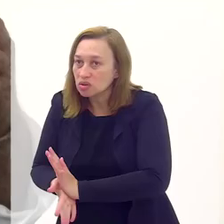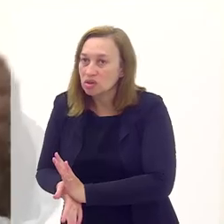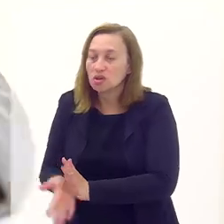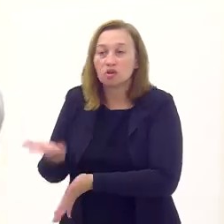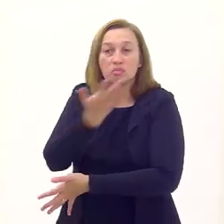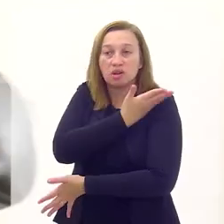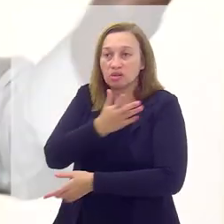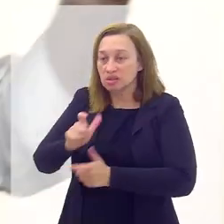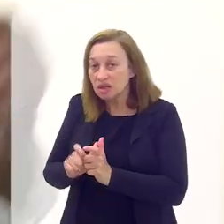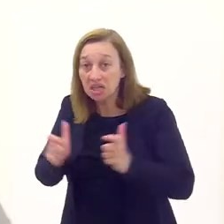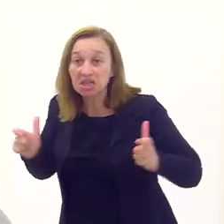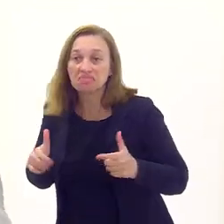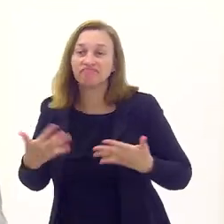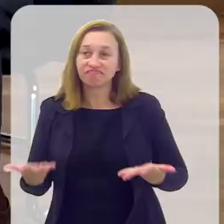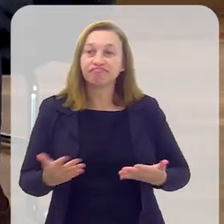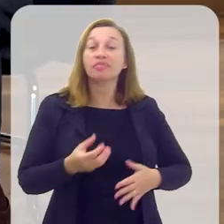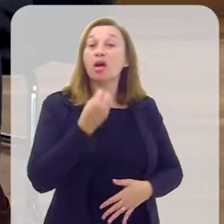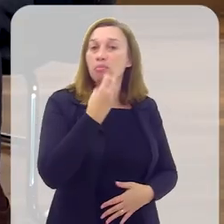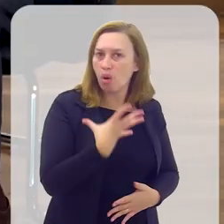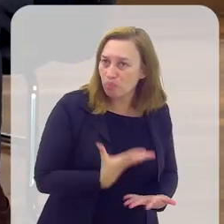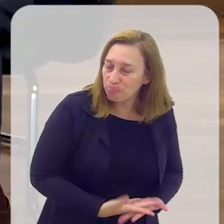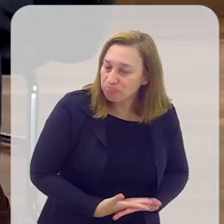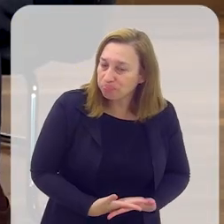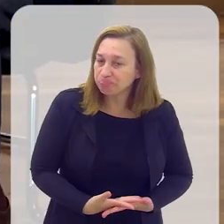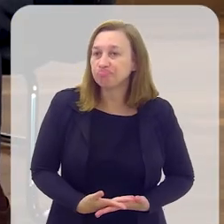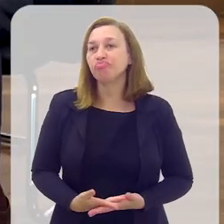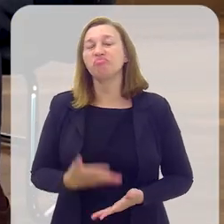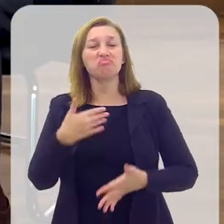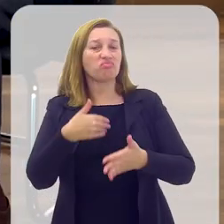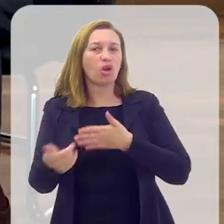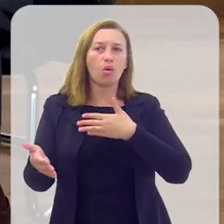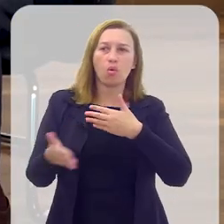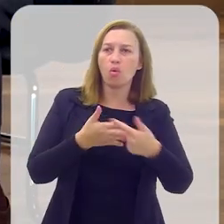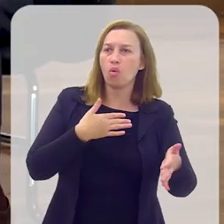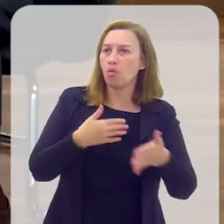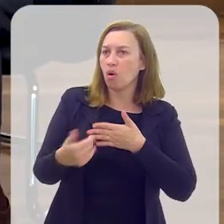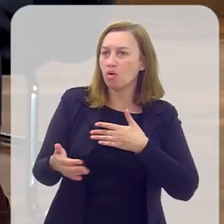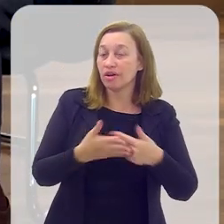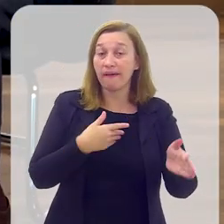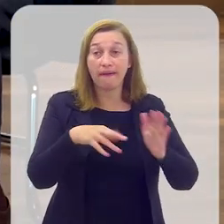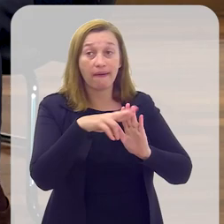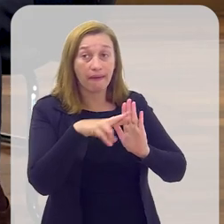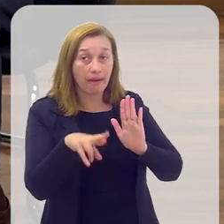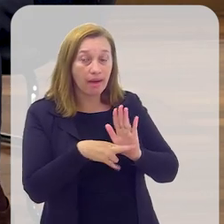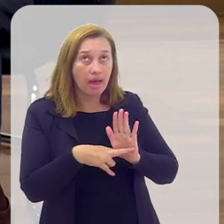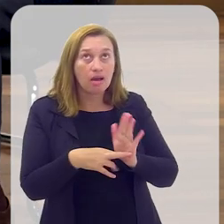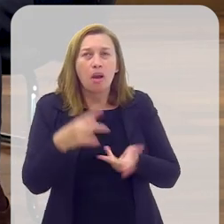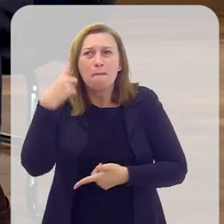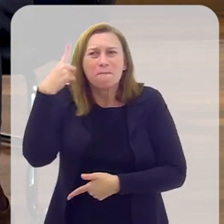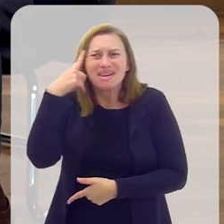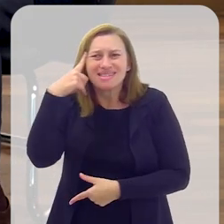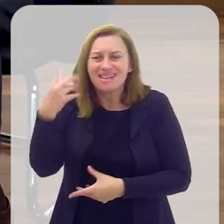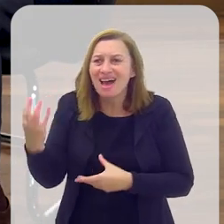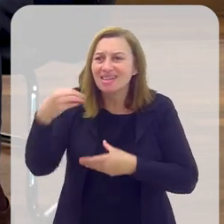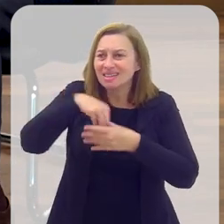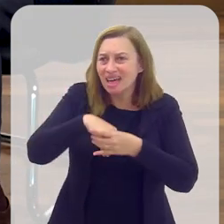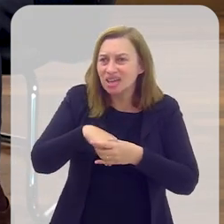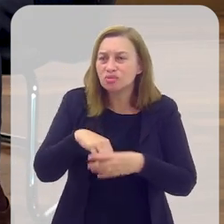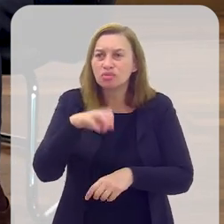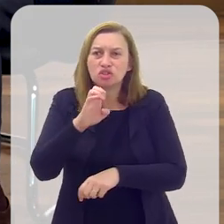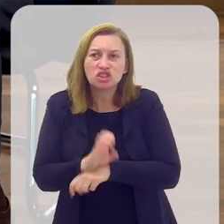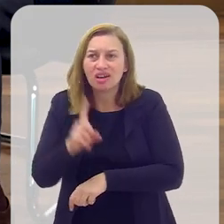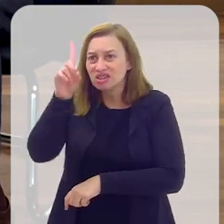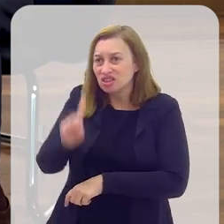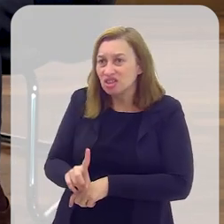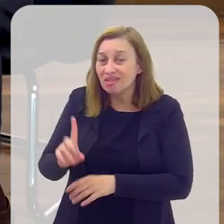discriminação seria muito maior. Bom, é imprescindível. Qualquer regime que se possa pensar dentro do chamado